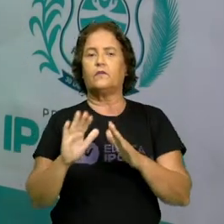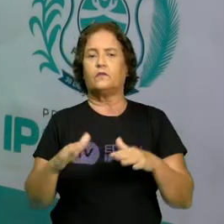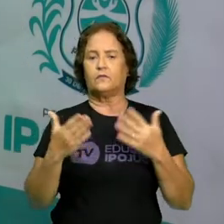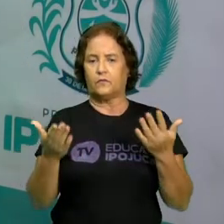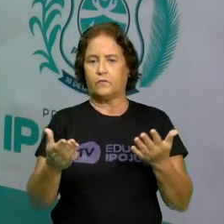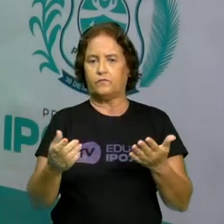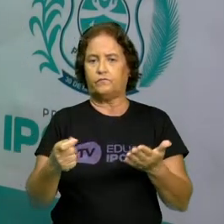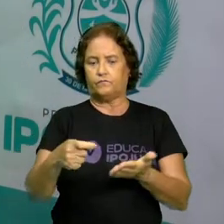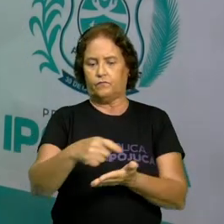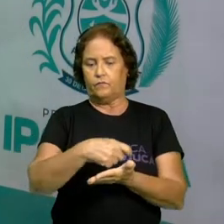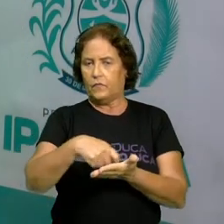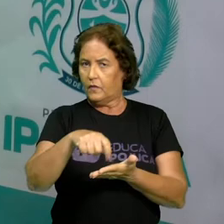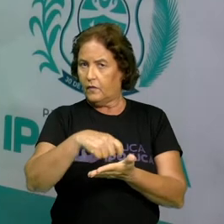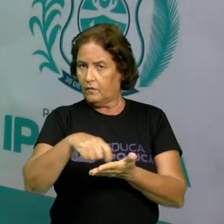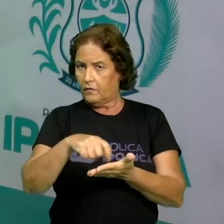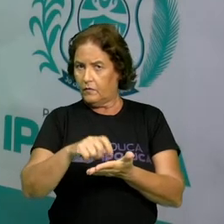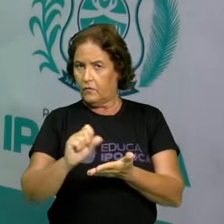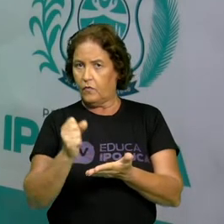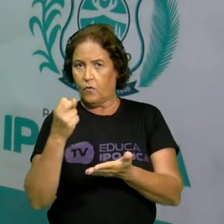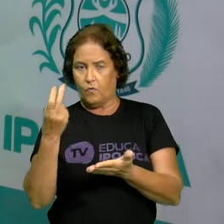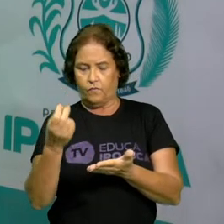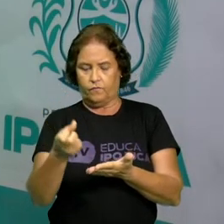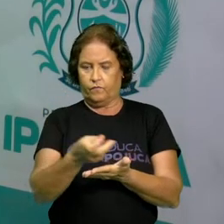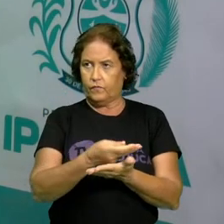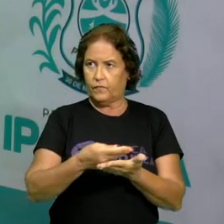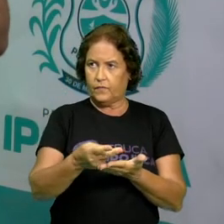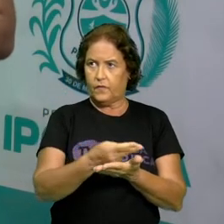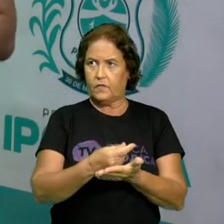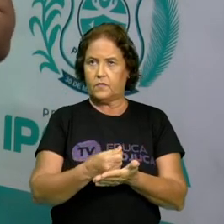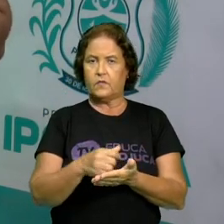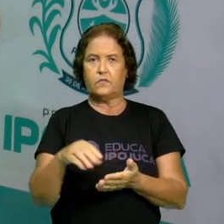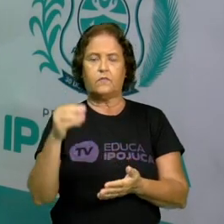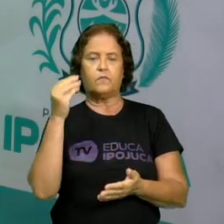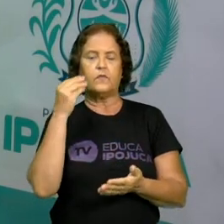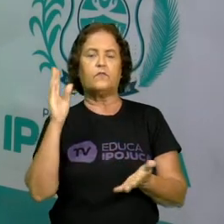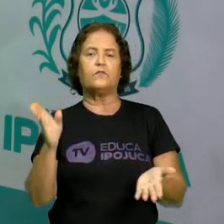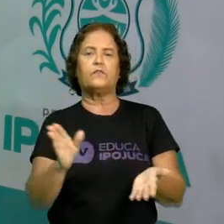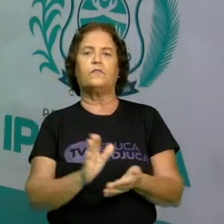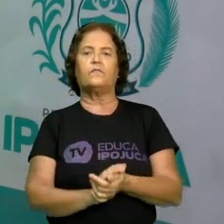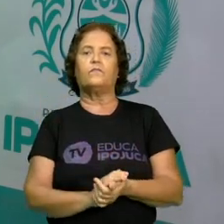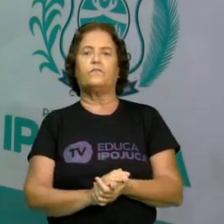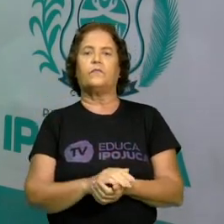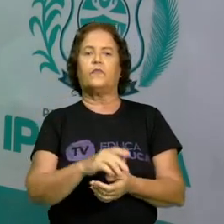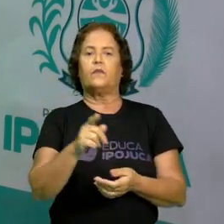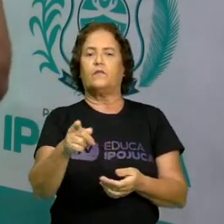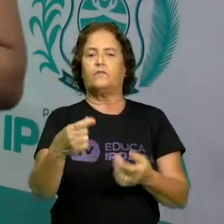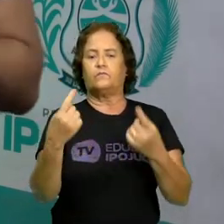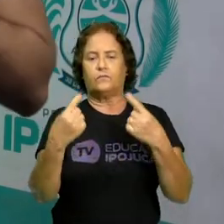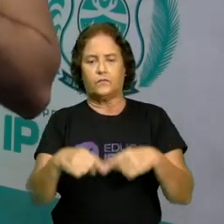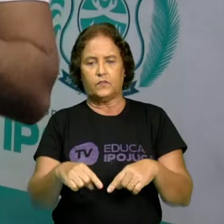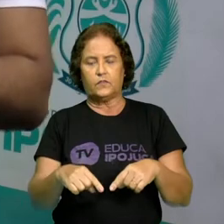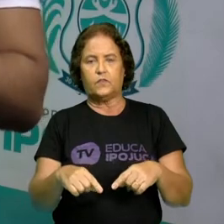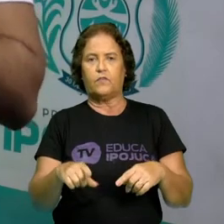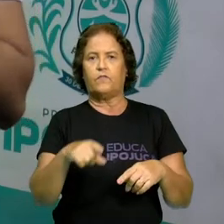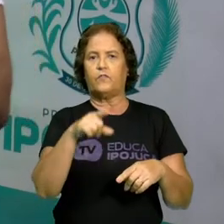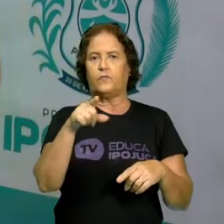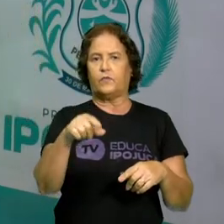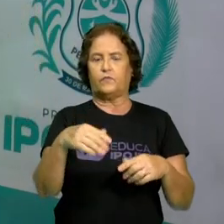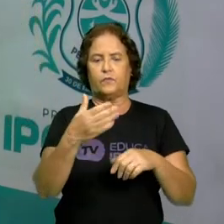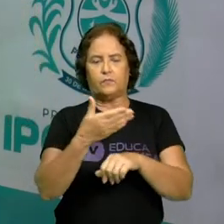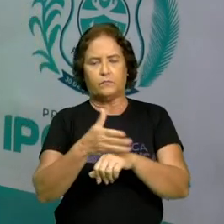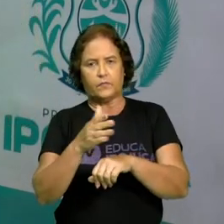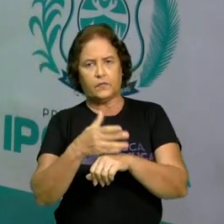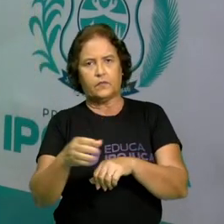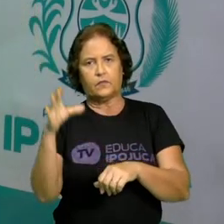desenho, caso se preferir. Esse é o nosso desafio. Ele está lançado. Pratique e